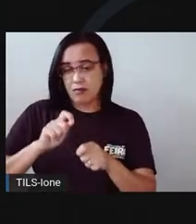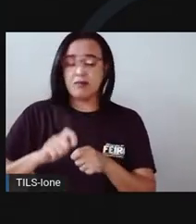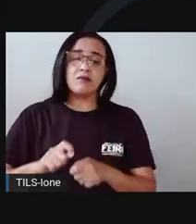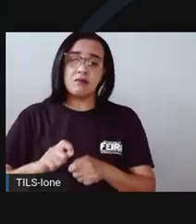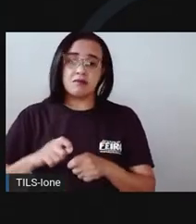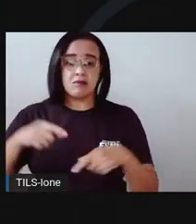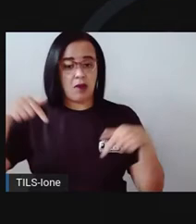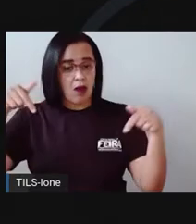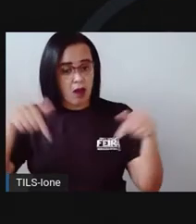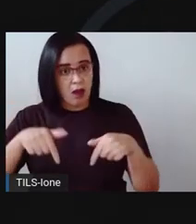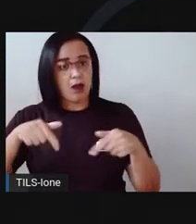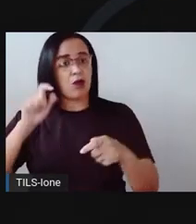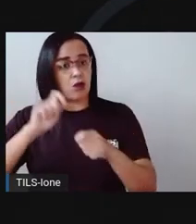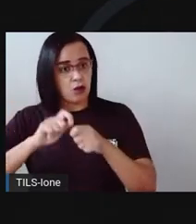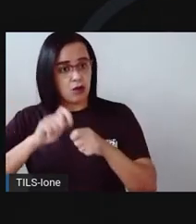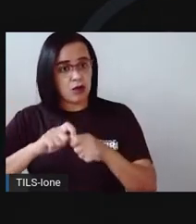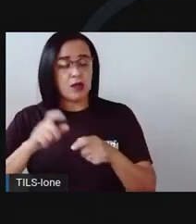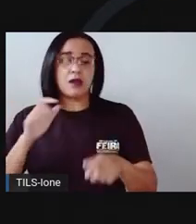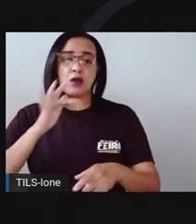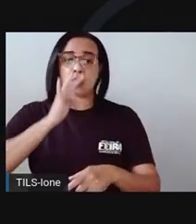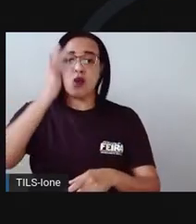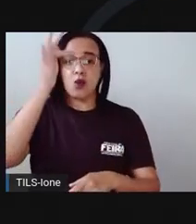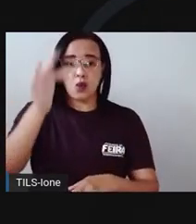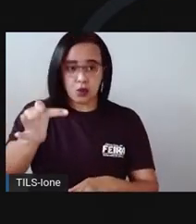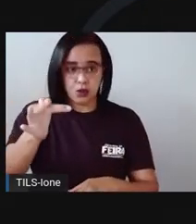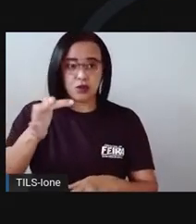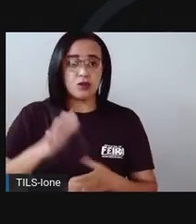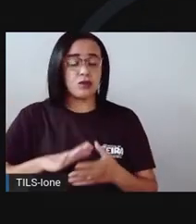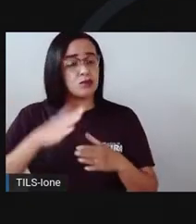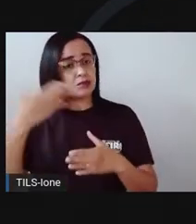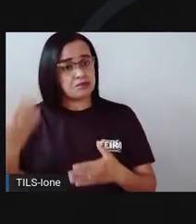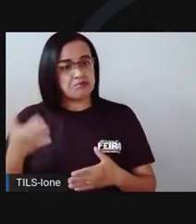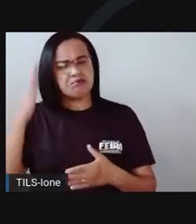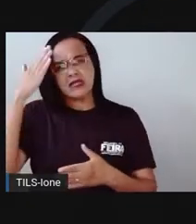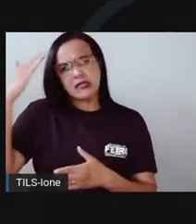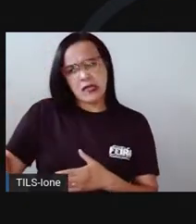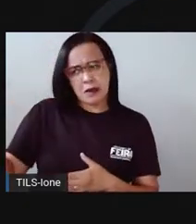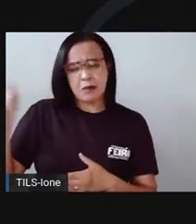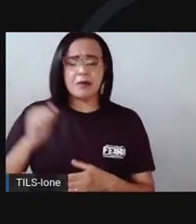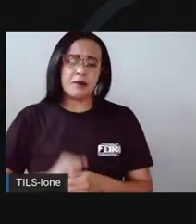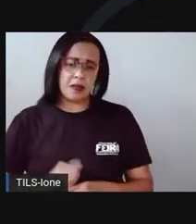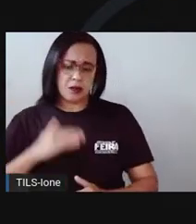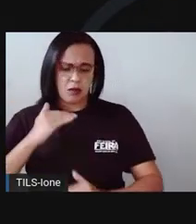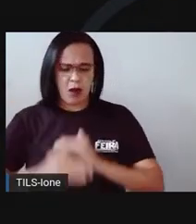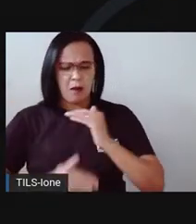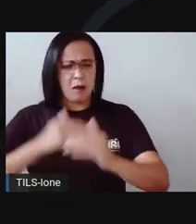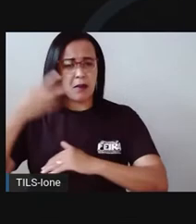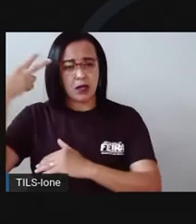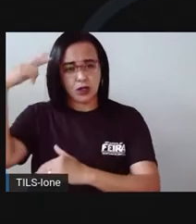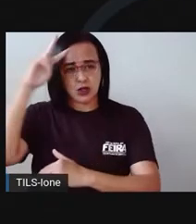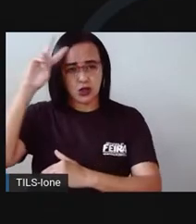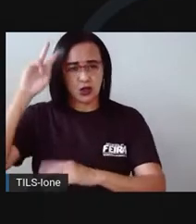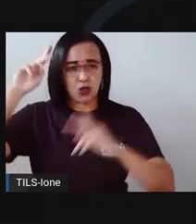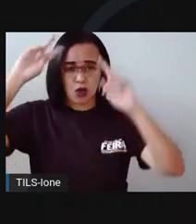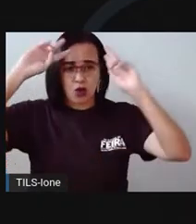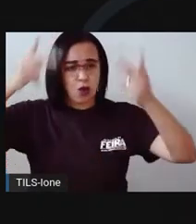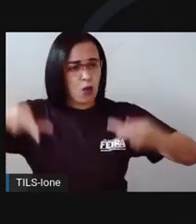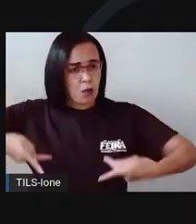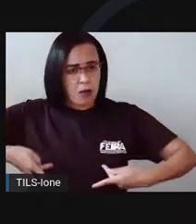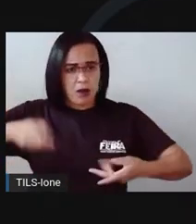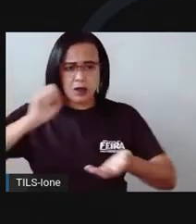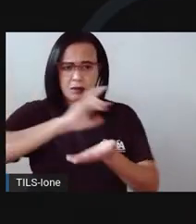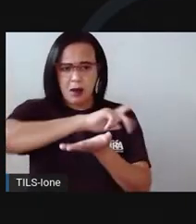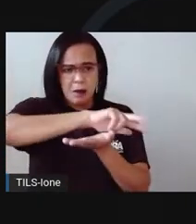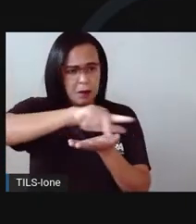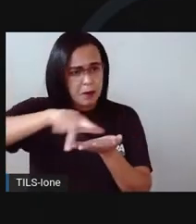fazer. Sabendo disso, ao longo de toda a história da humanidade, buscamos encontrar diversas maneiras